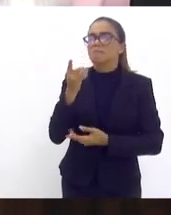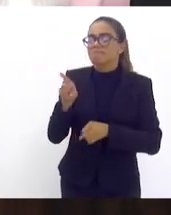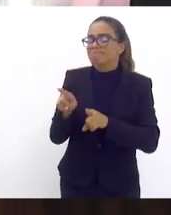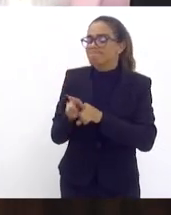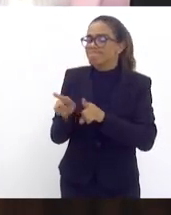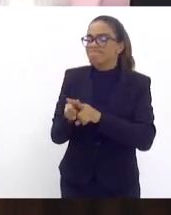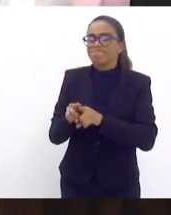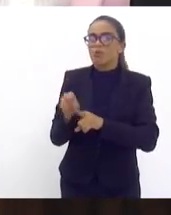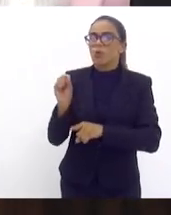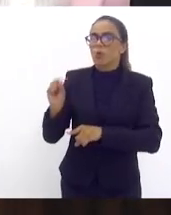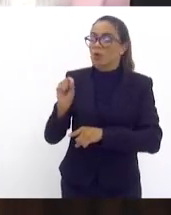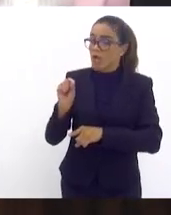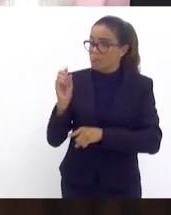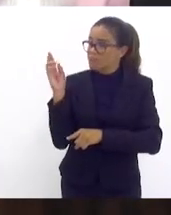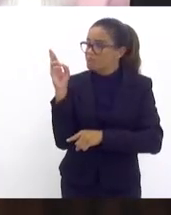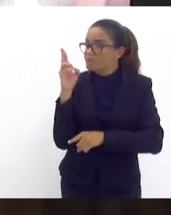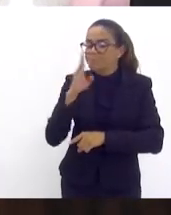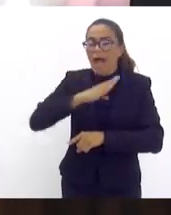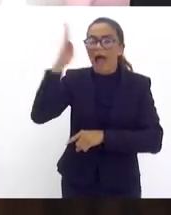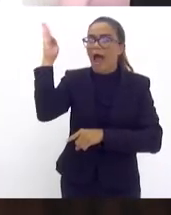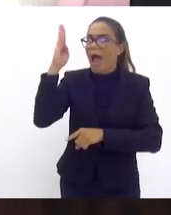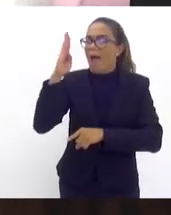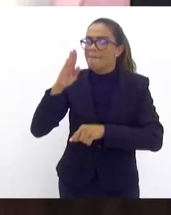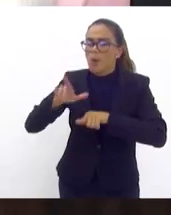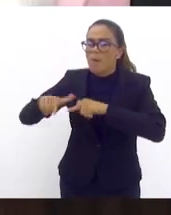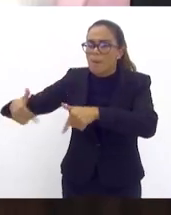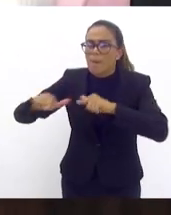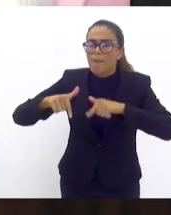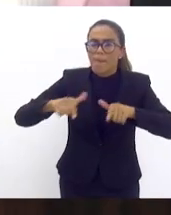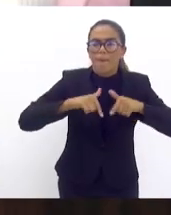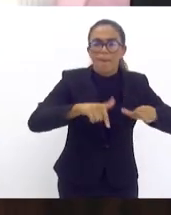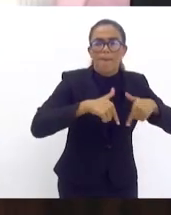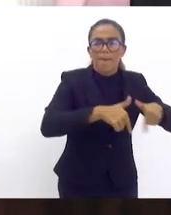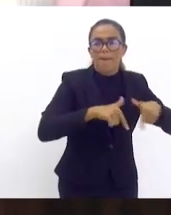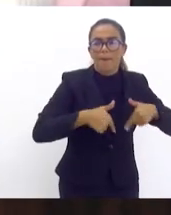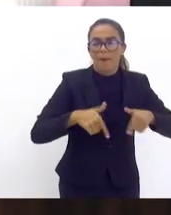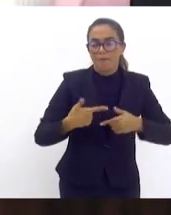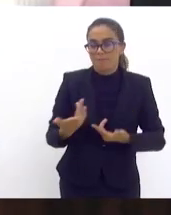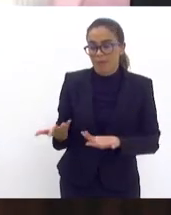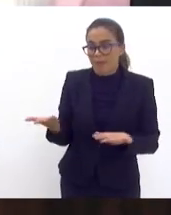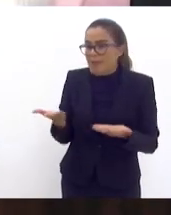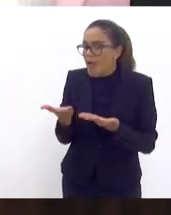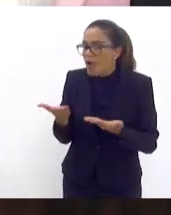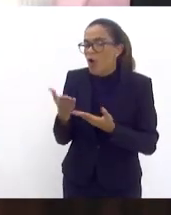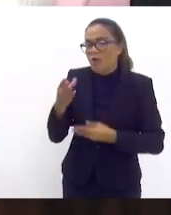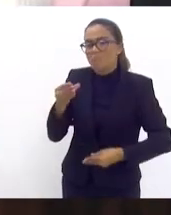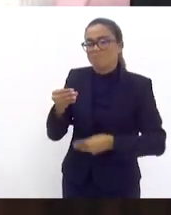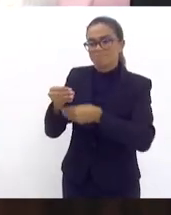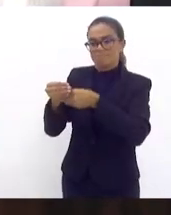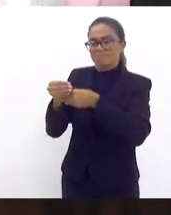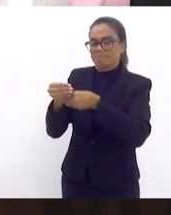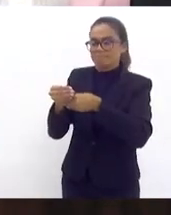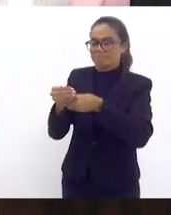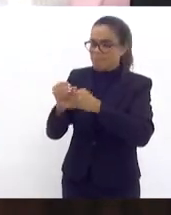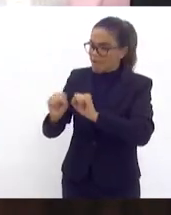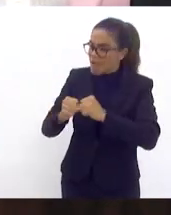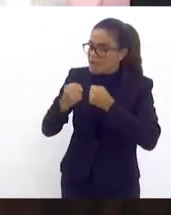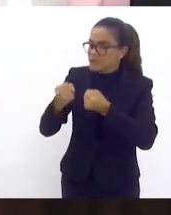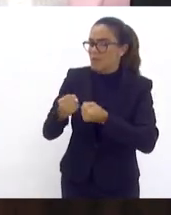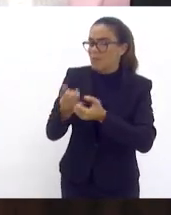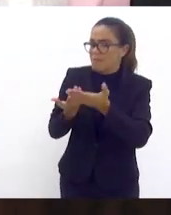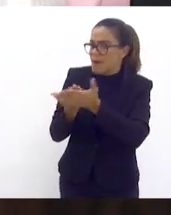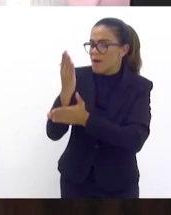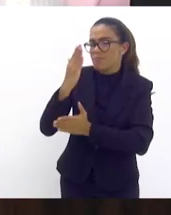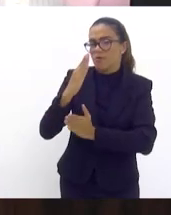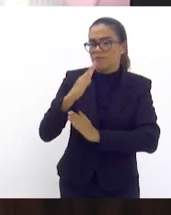diligente nesse sentido e eu queria aqui deixar esse reforço para que a gente possa aprovar essa